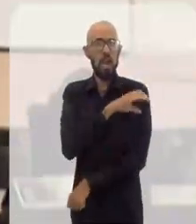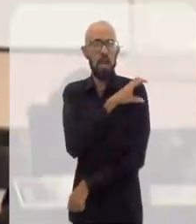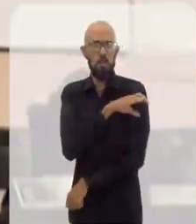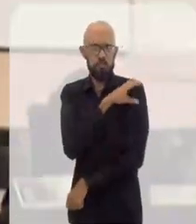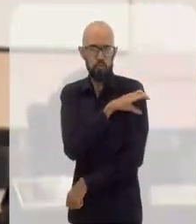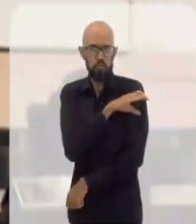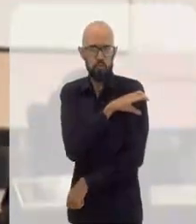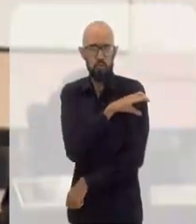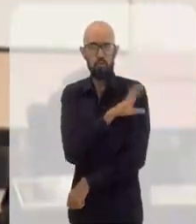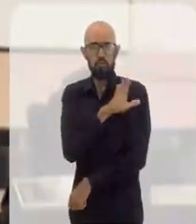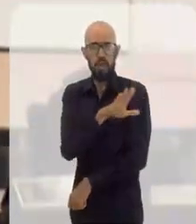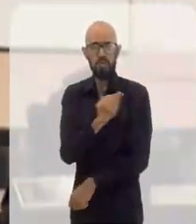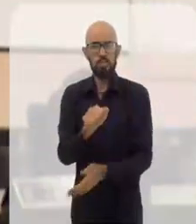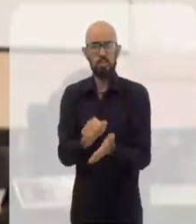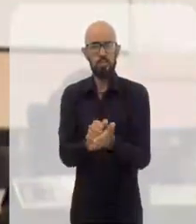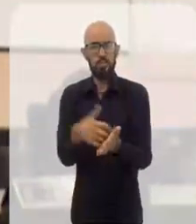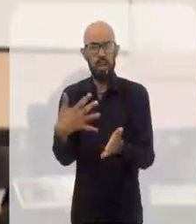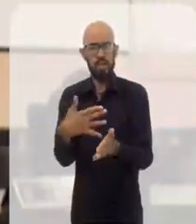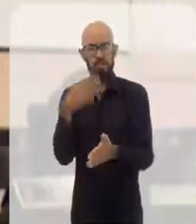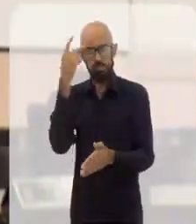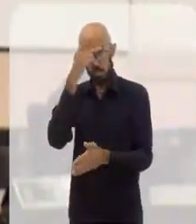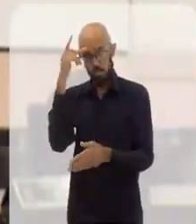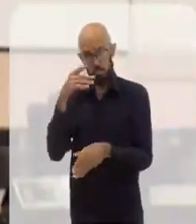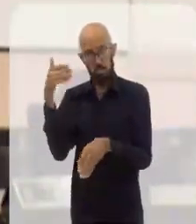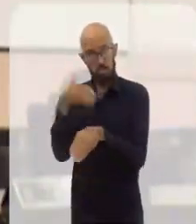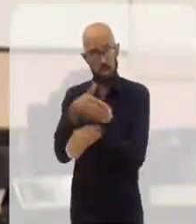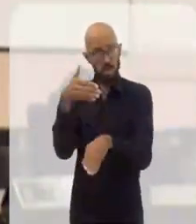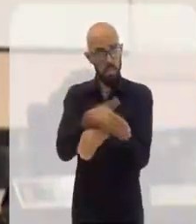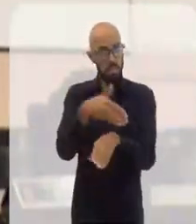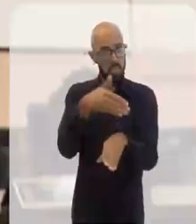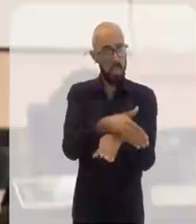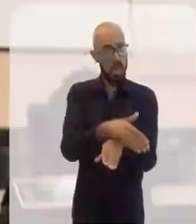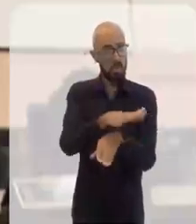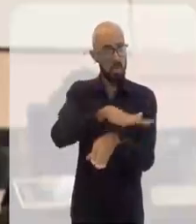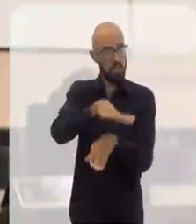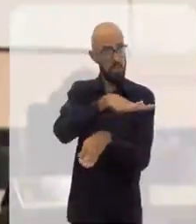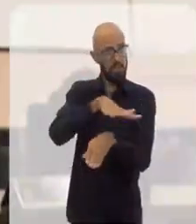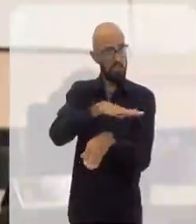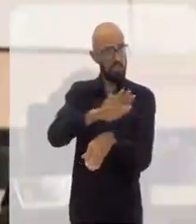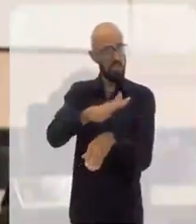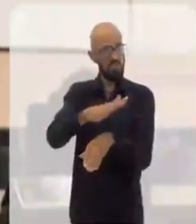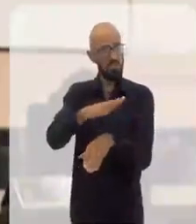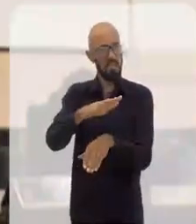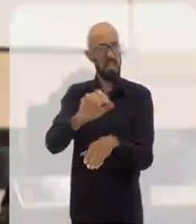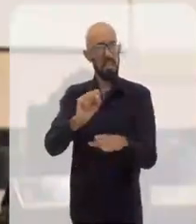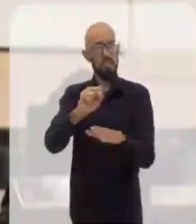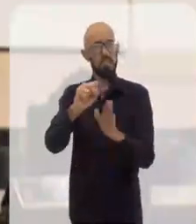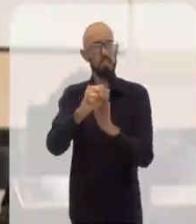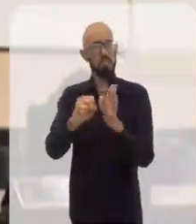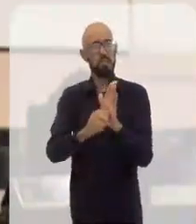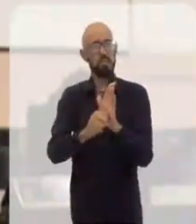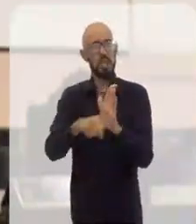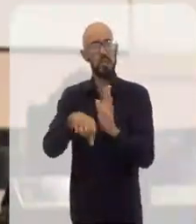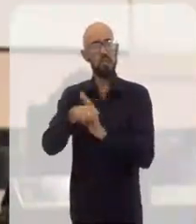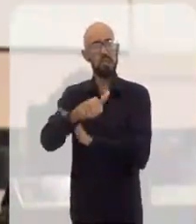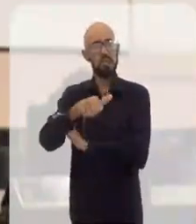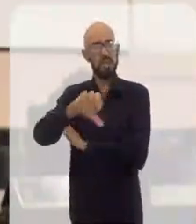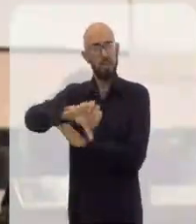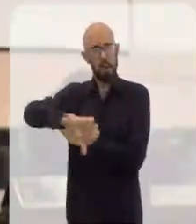pessoas que vieram explorar a região no final, em meados do século XIX,